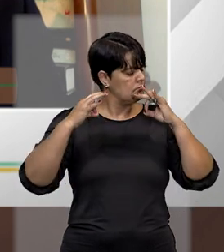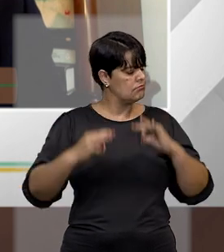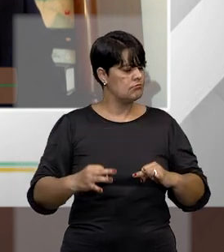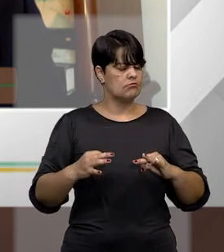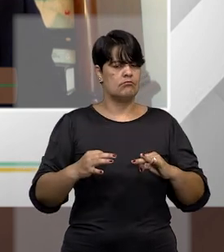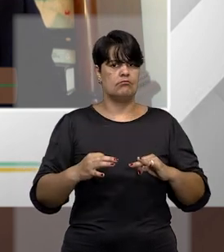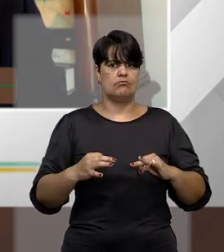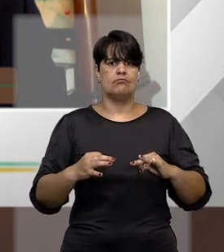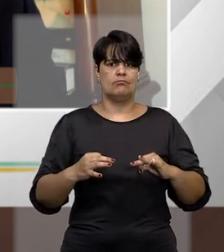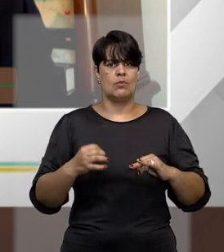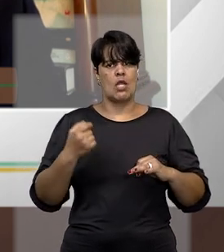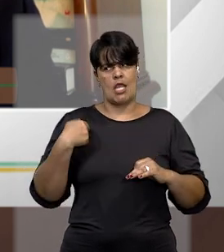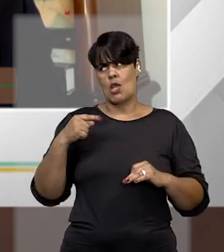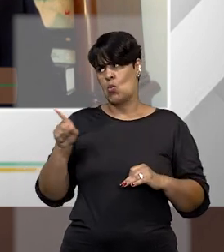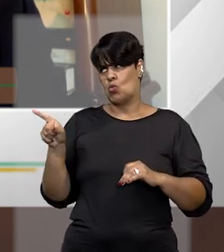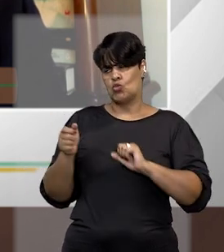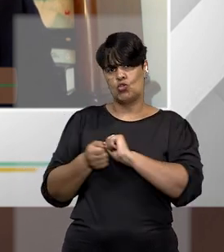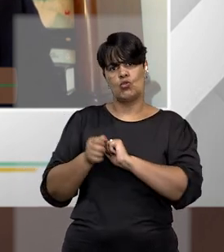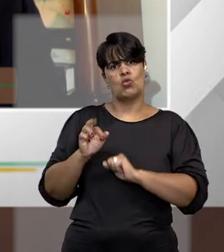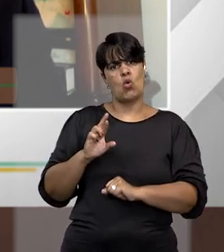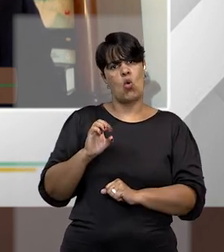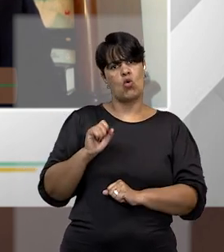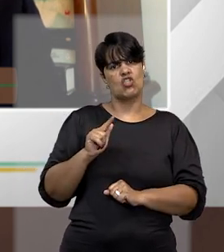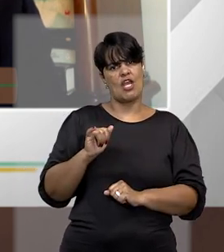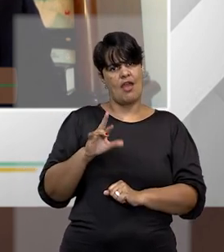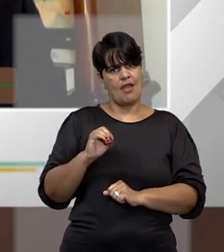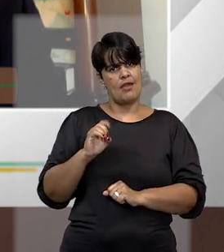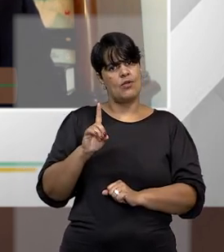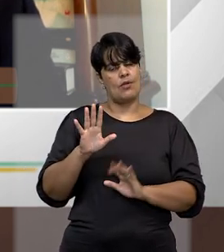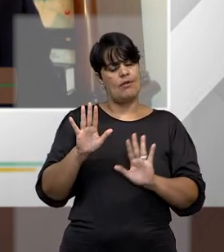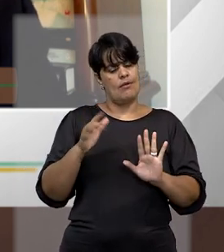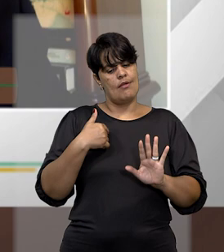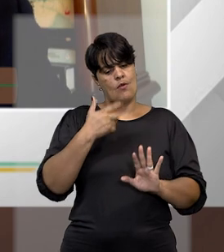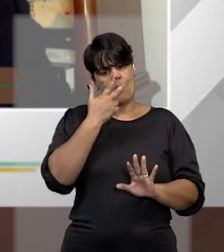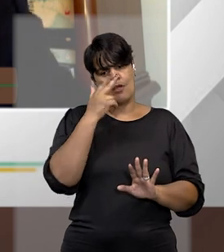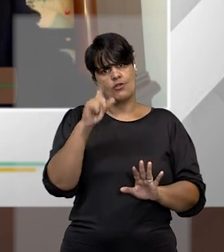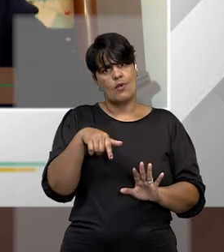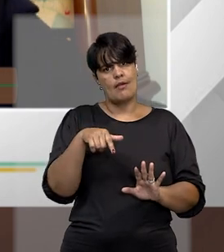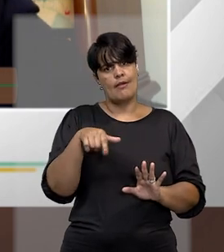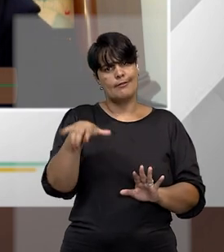idêntica, deve ser minoria hoje no cenário jurídico nacional.